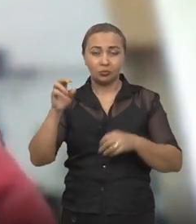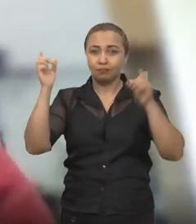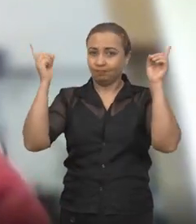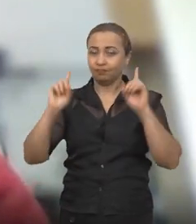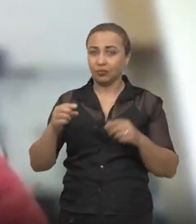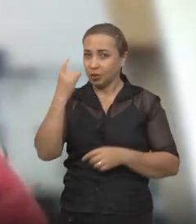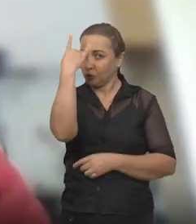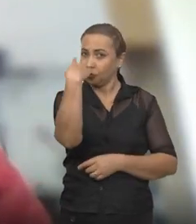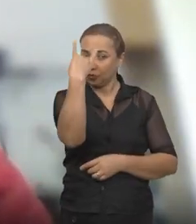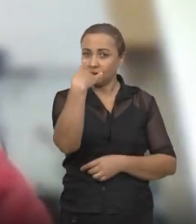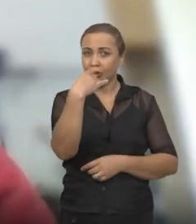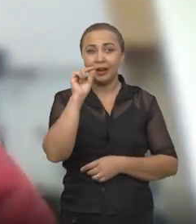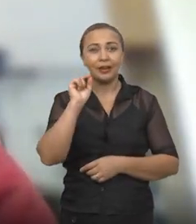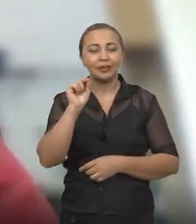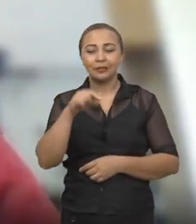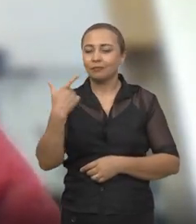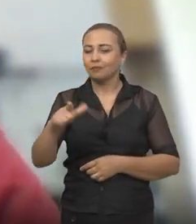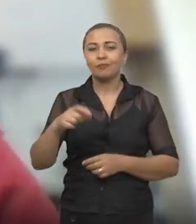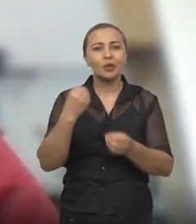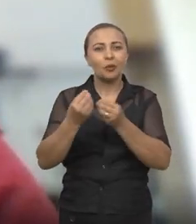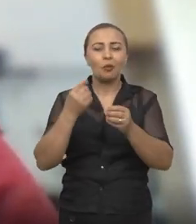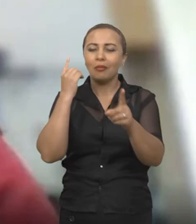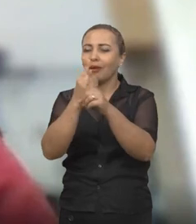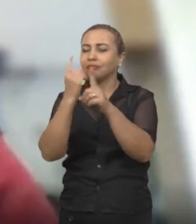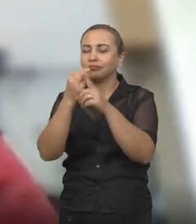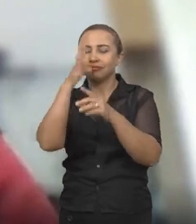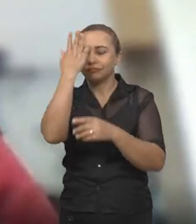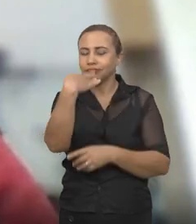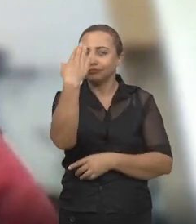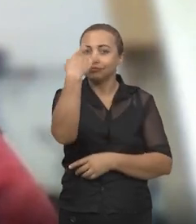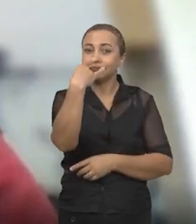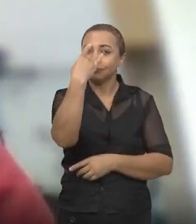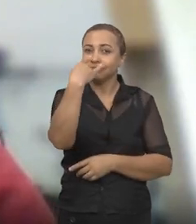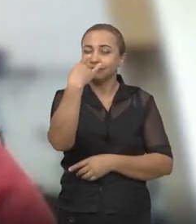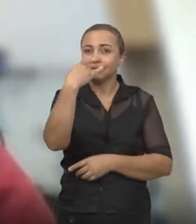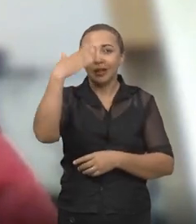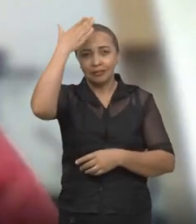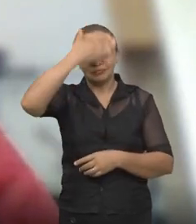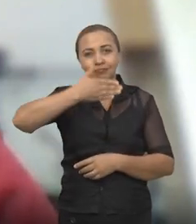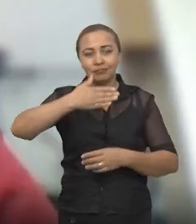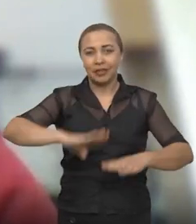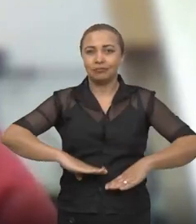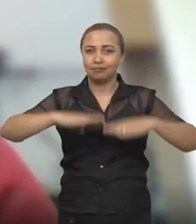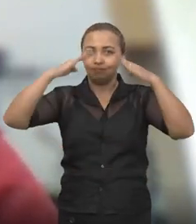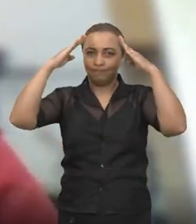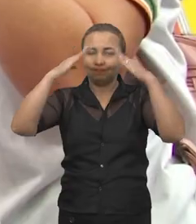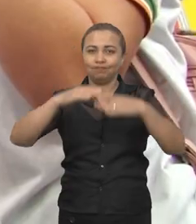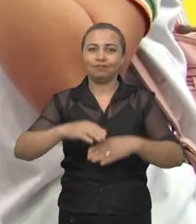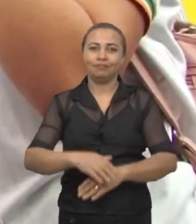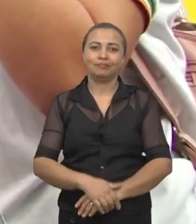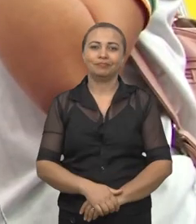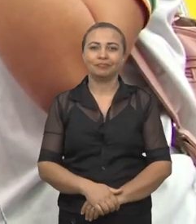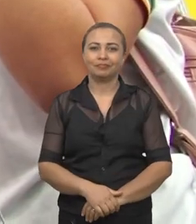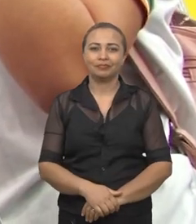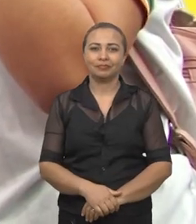visuais era que eles não tinham como identificar os obstáculos que são localizados acima do nível da cintura.